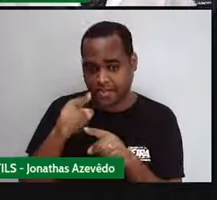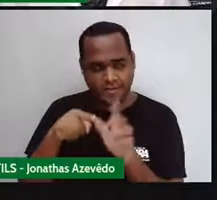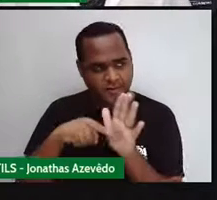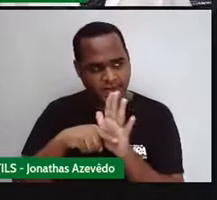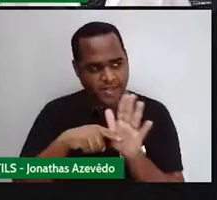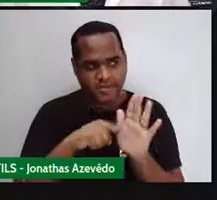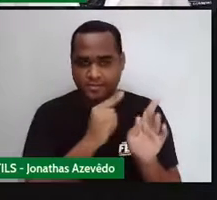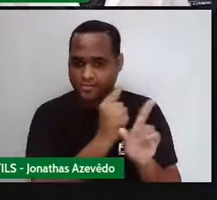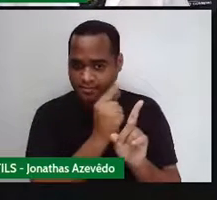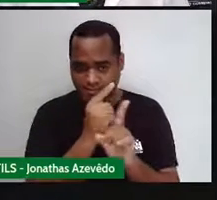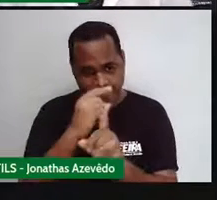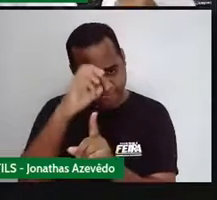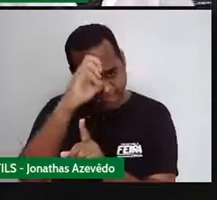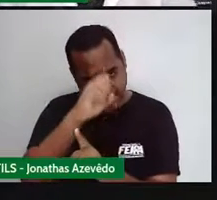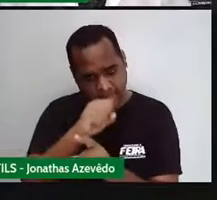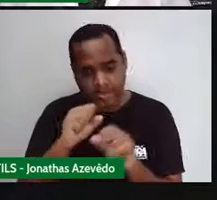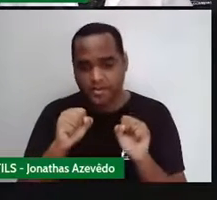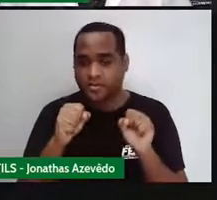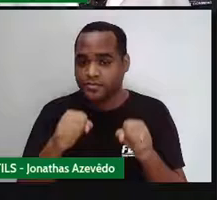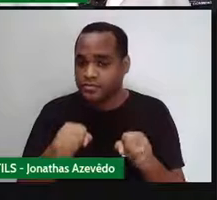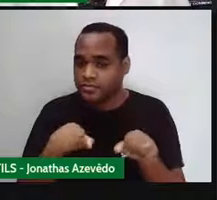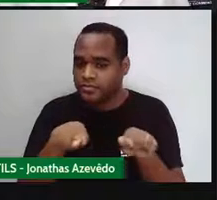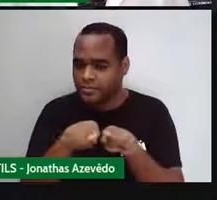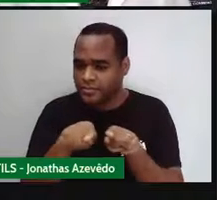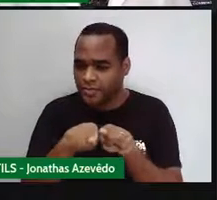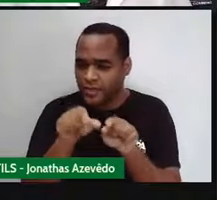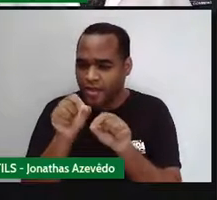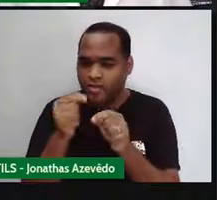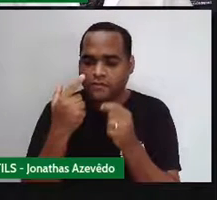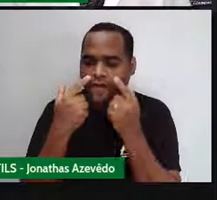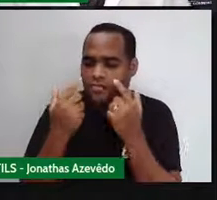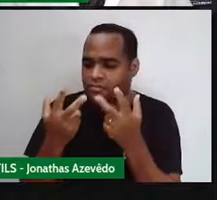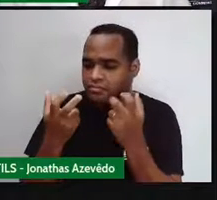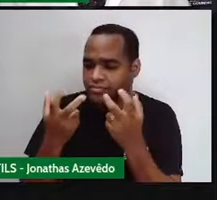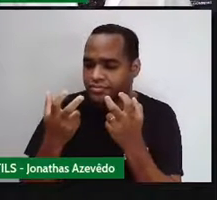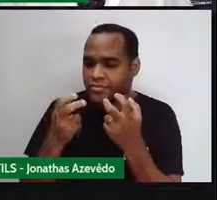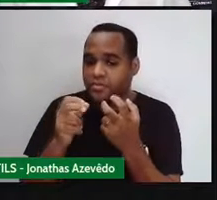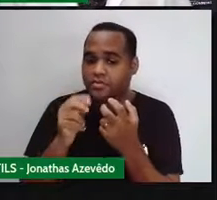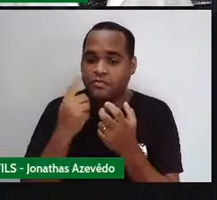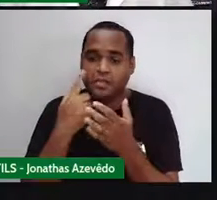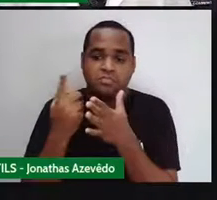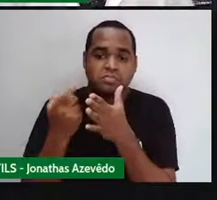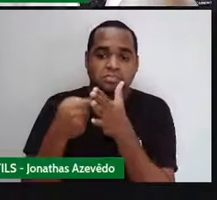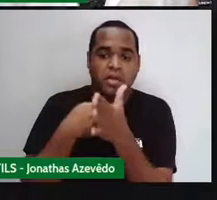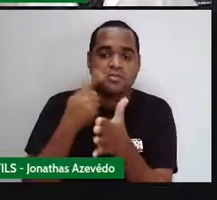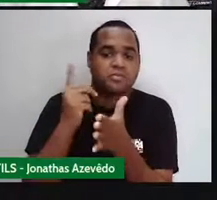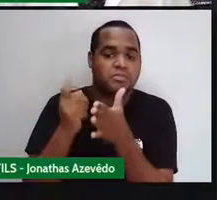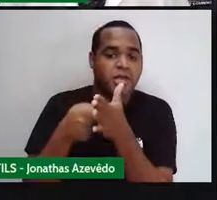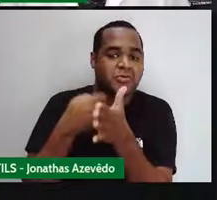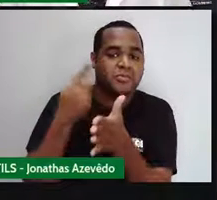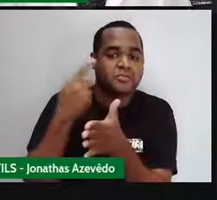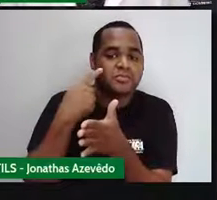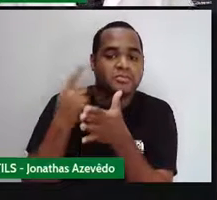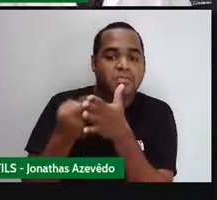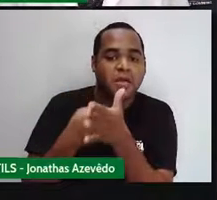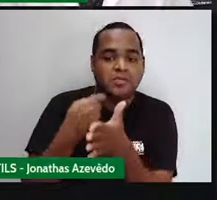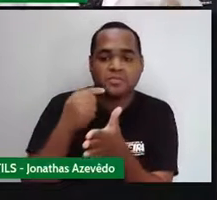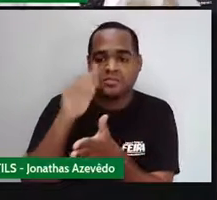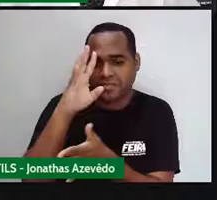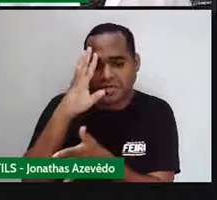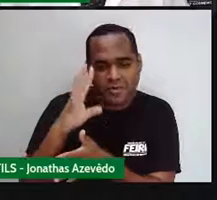aprender exige de nós observação, às vezes, questionamentos, né? Fazer perguntas,